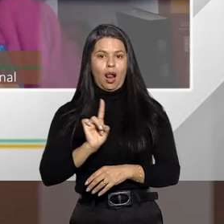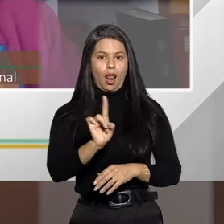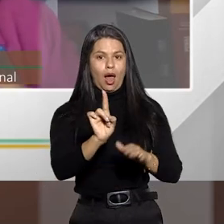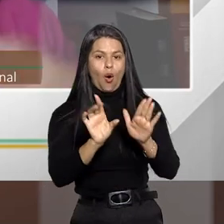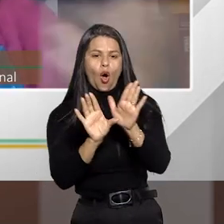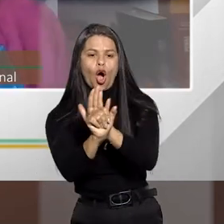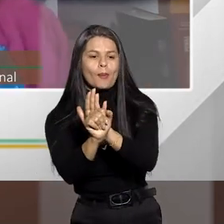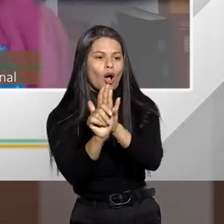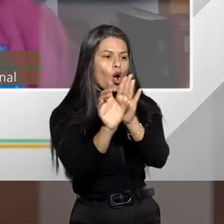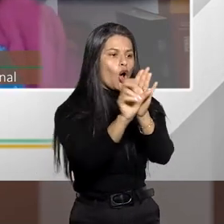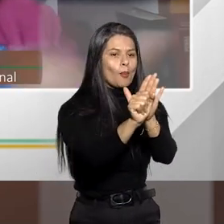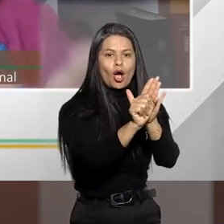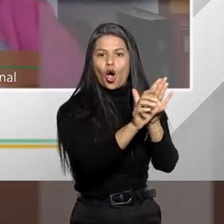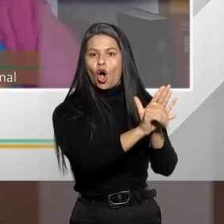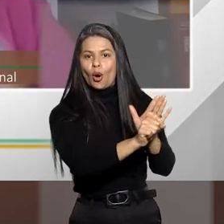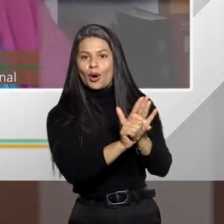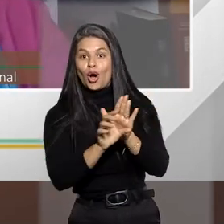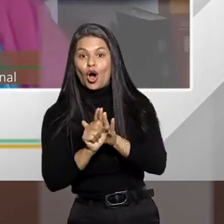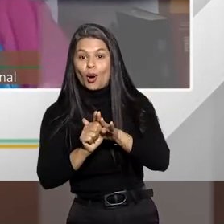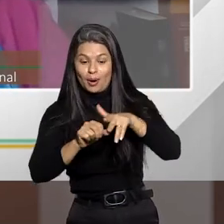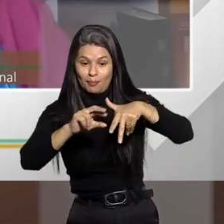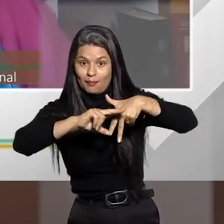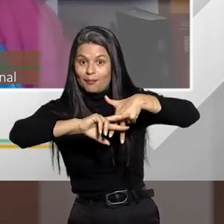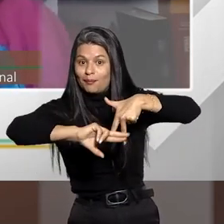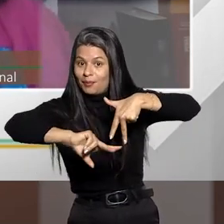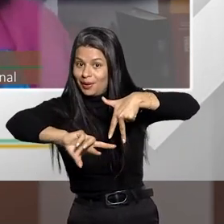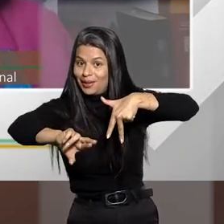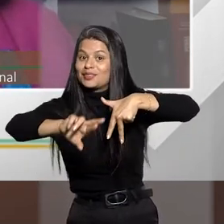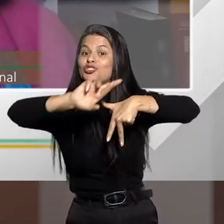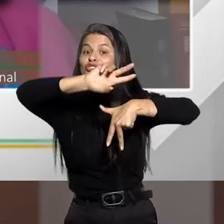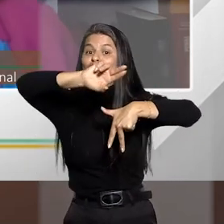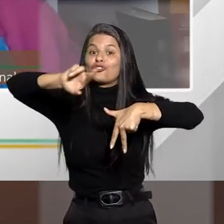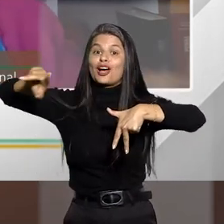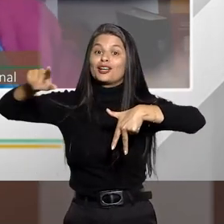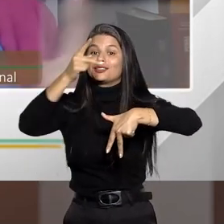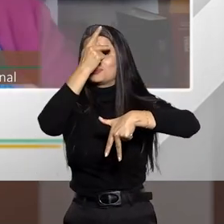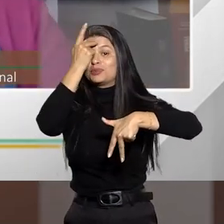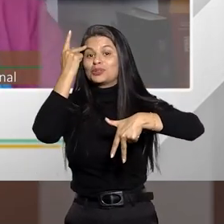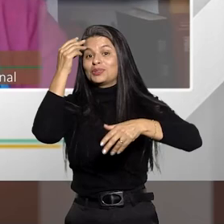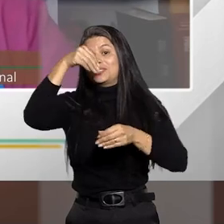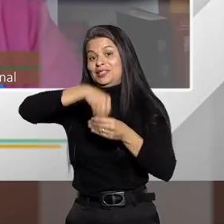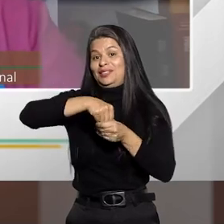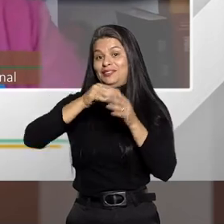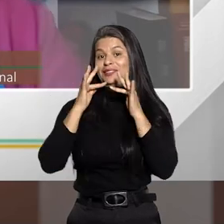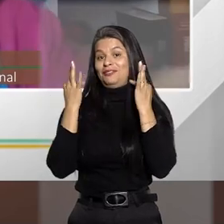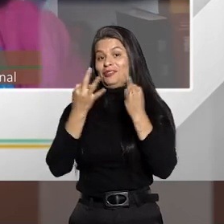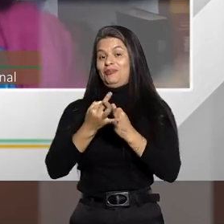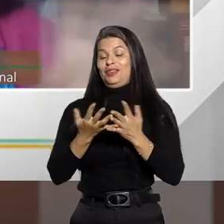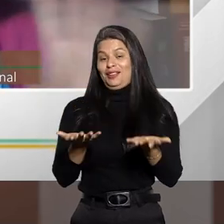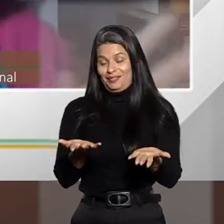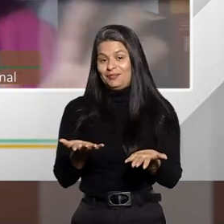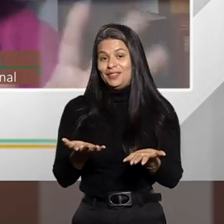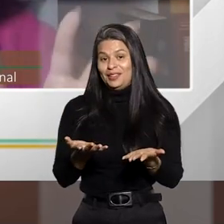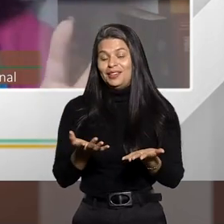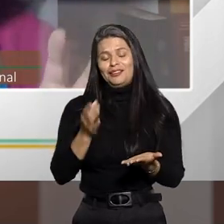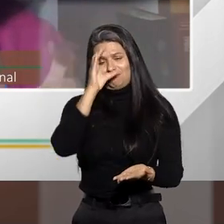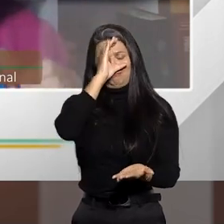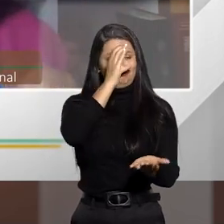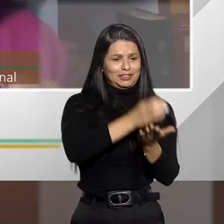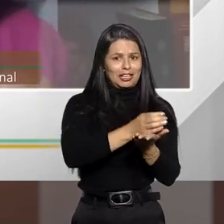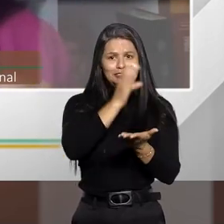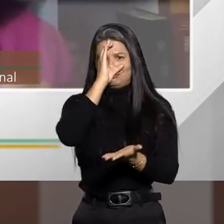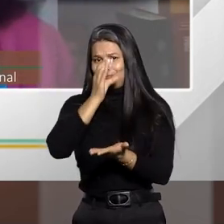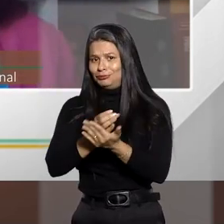esse roubo e levando esses pertences das várias vítimas que pertencem à mesma família. E isso são duas teses, né?